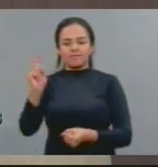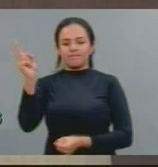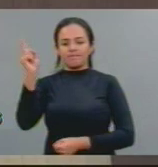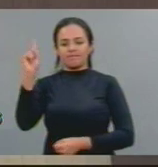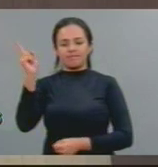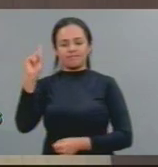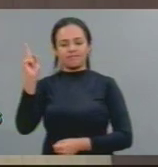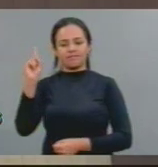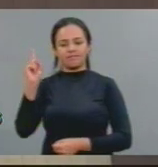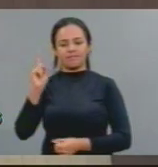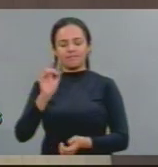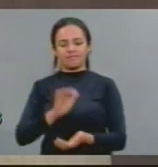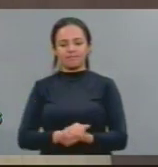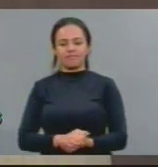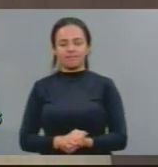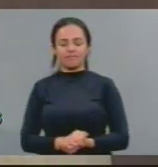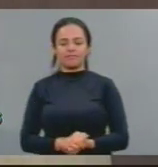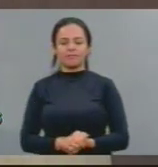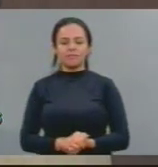contestação.